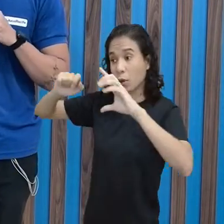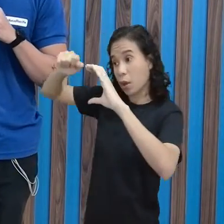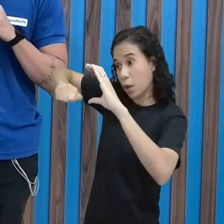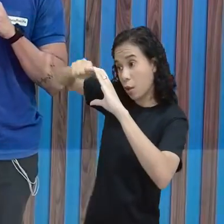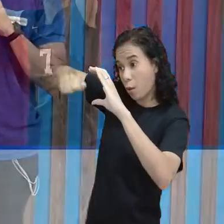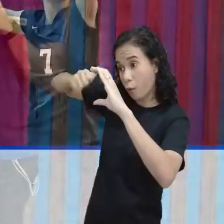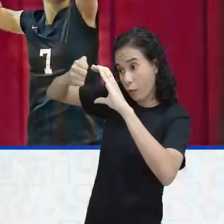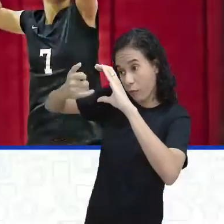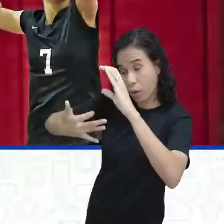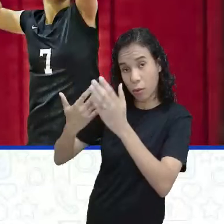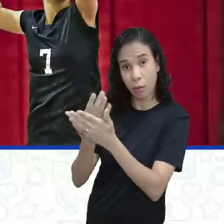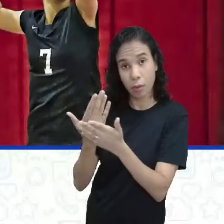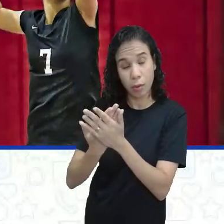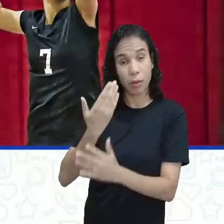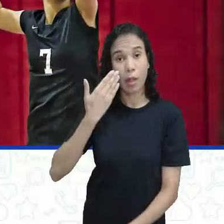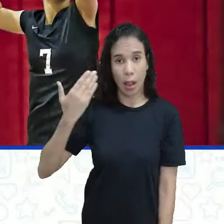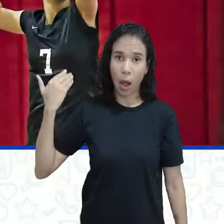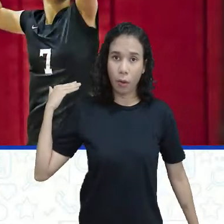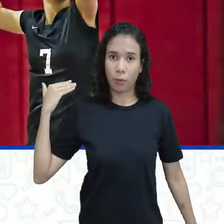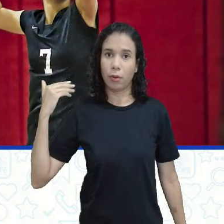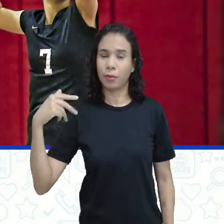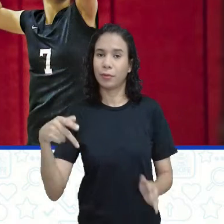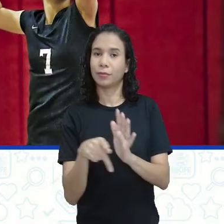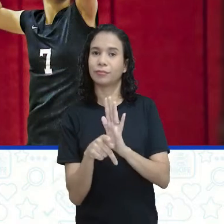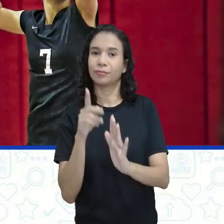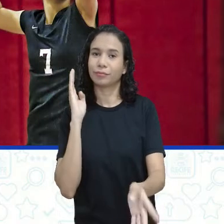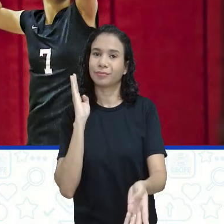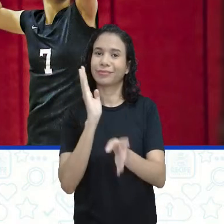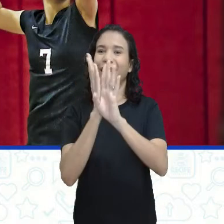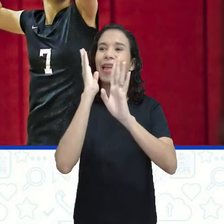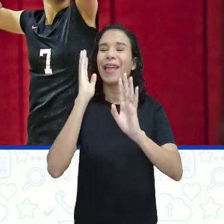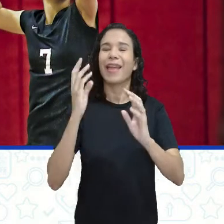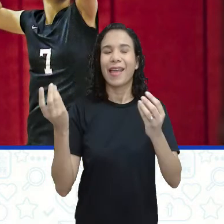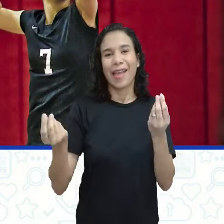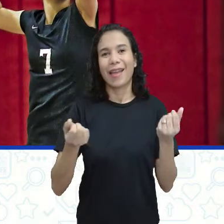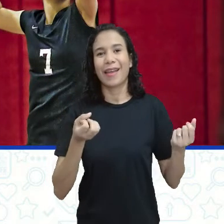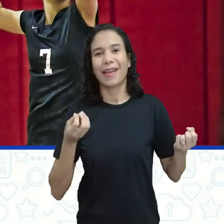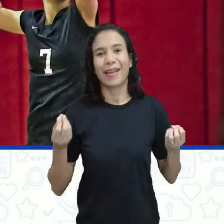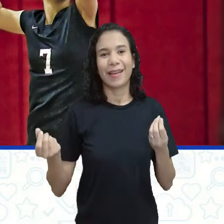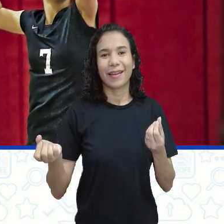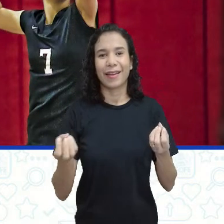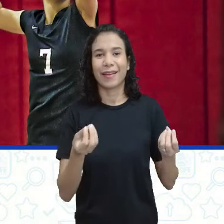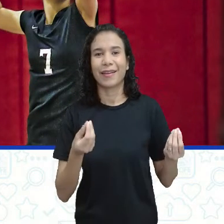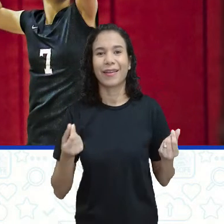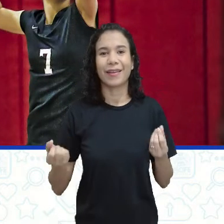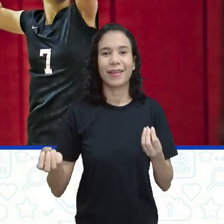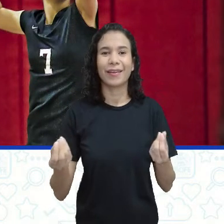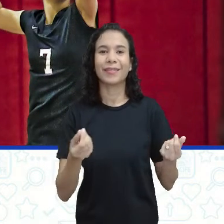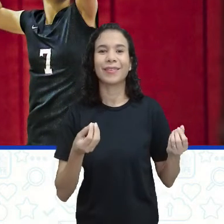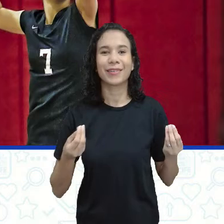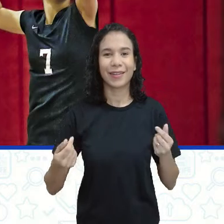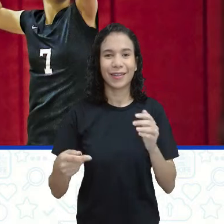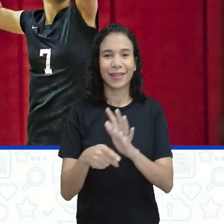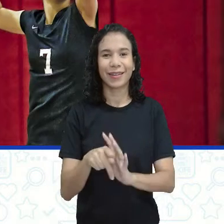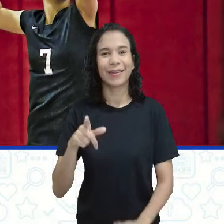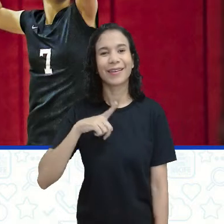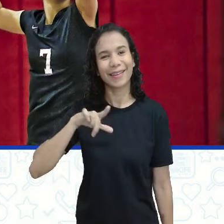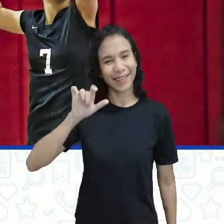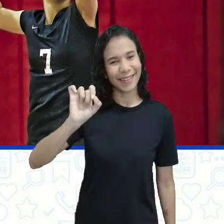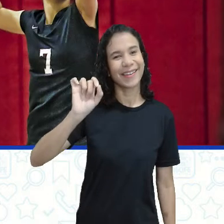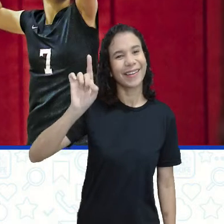direitinho, porque direcionar e direto é um planasmo, é um planasmo que chama, não sei. planasmo, né?